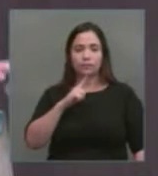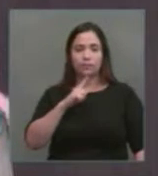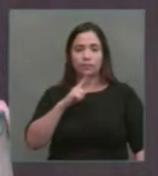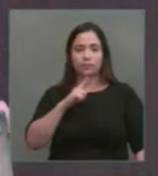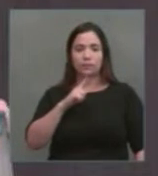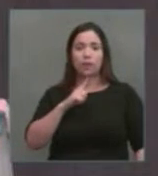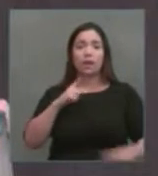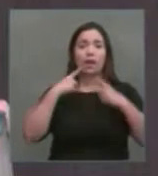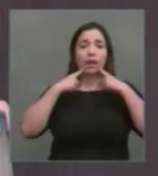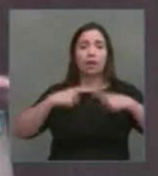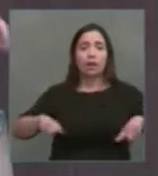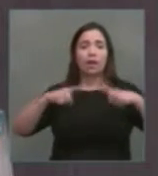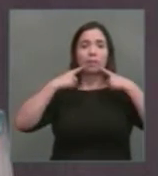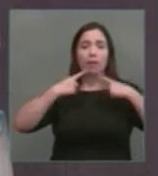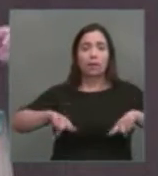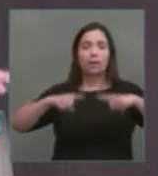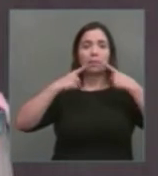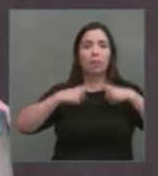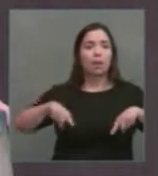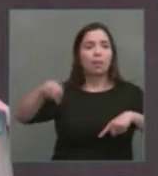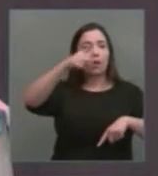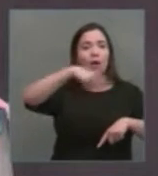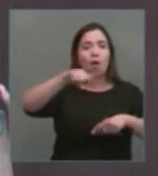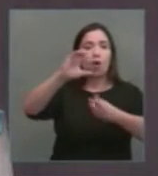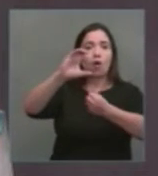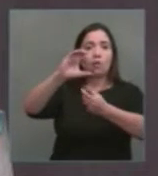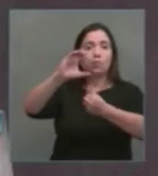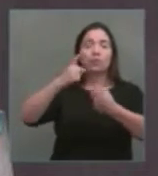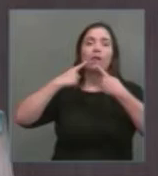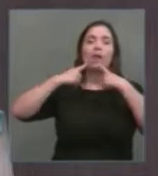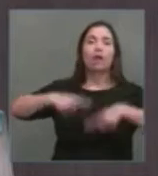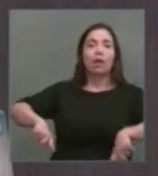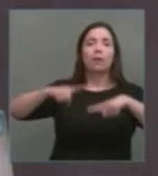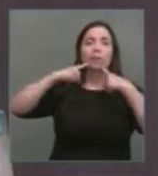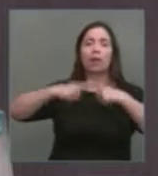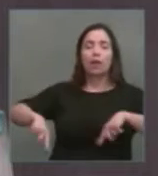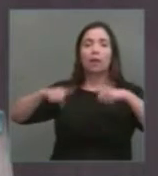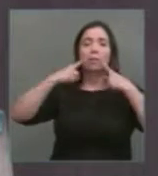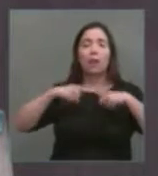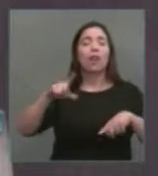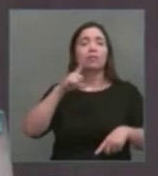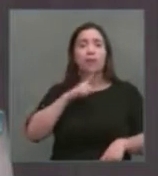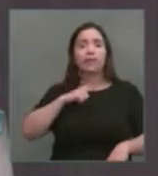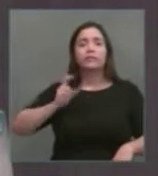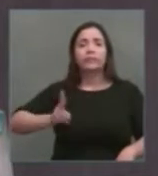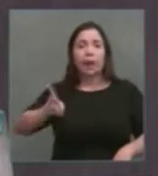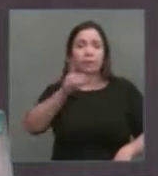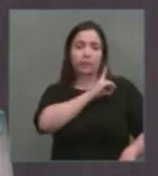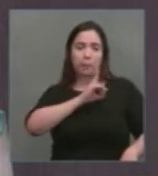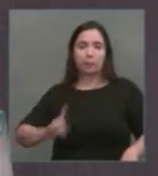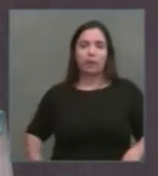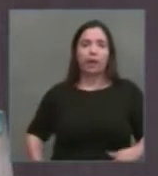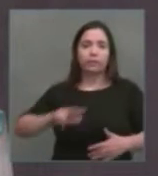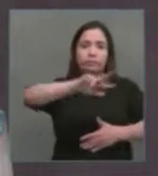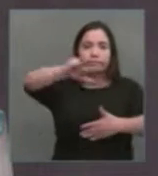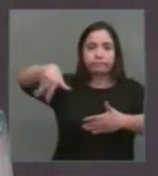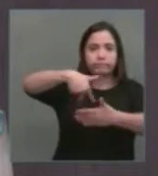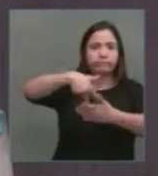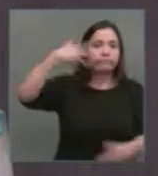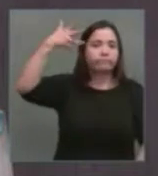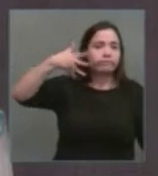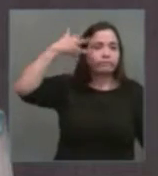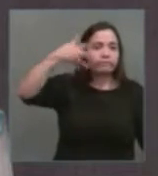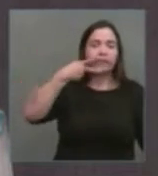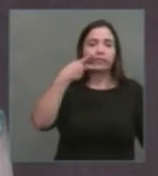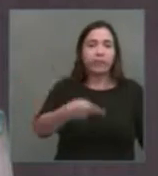reclamações dos consumidores. Todas as semanas tem deputado subindo aqui para reclamar do serviço da concessionária